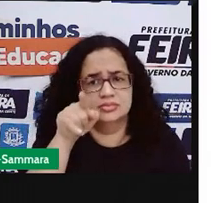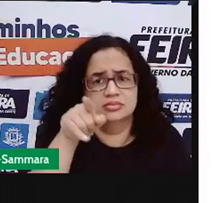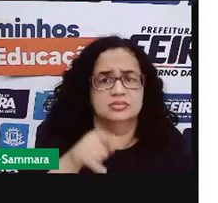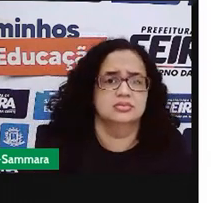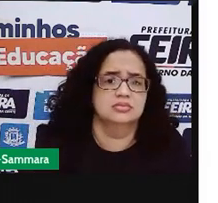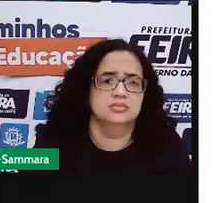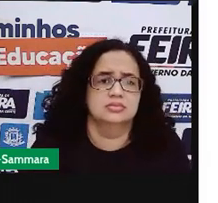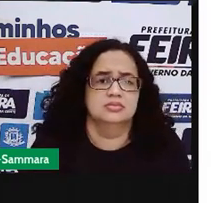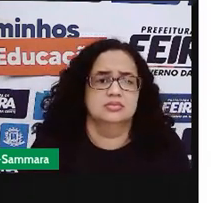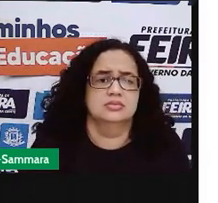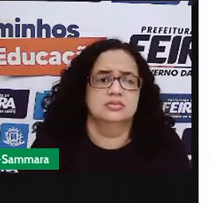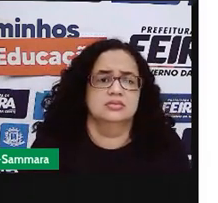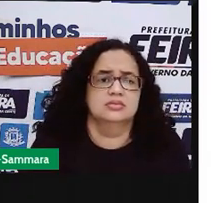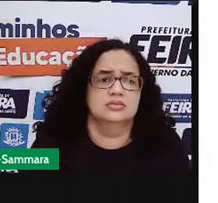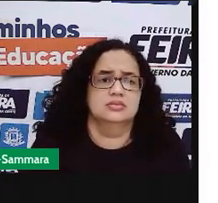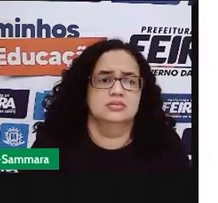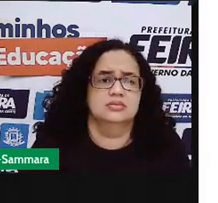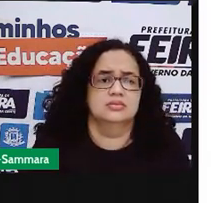propagandas?